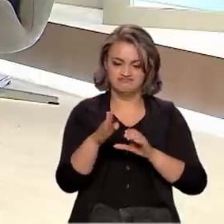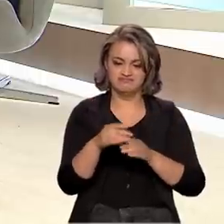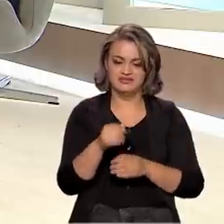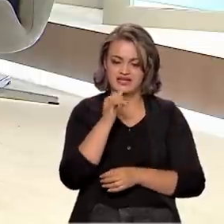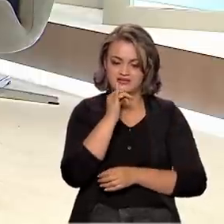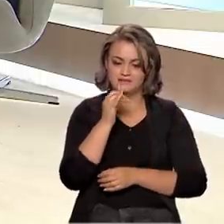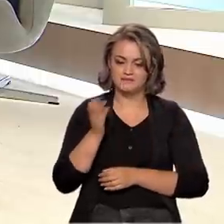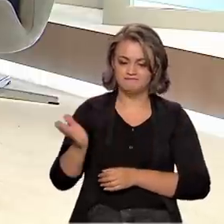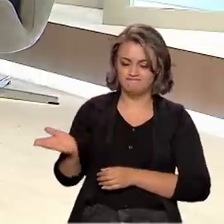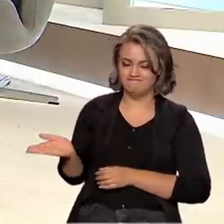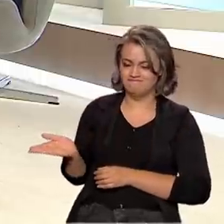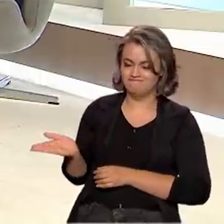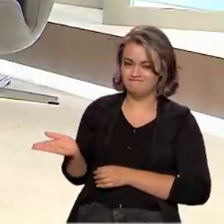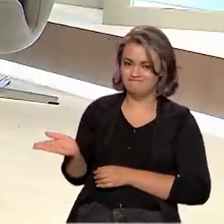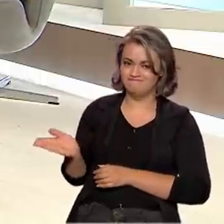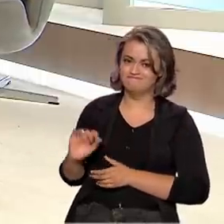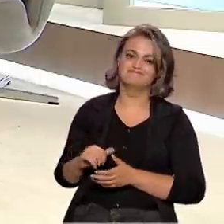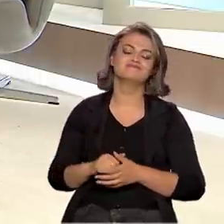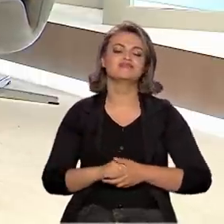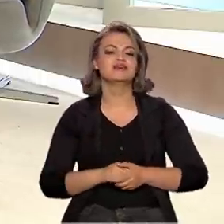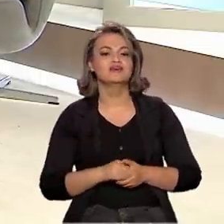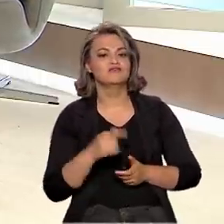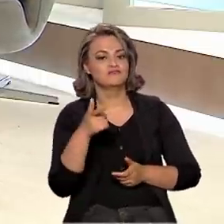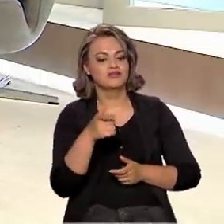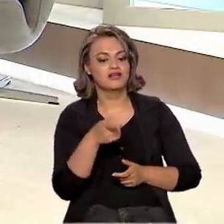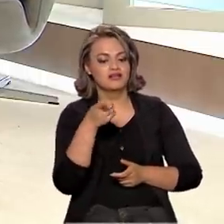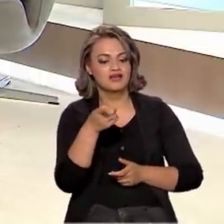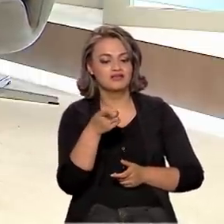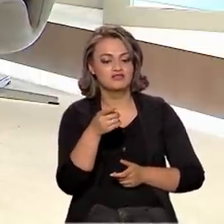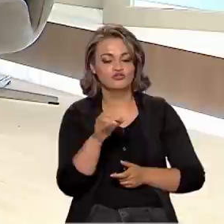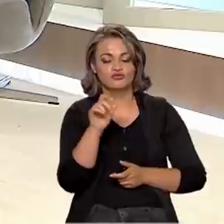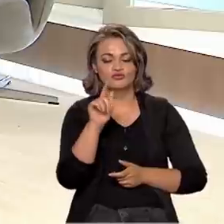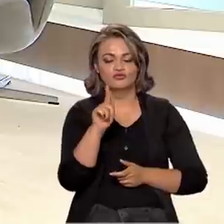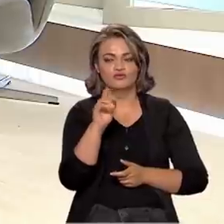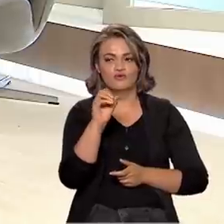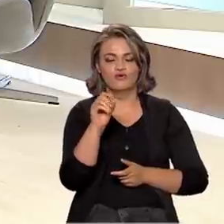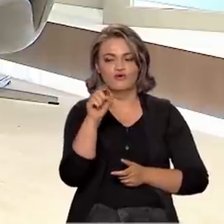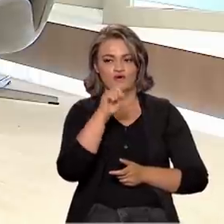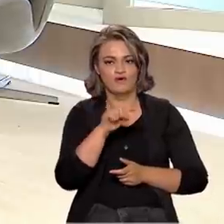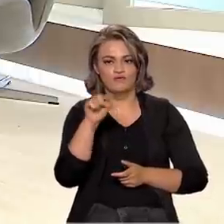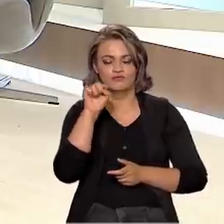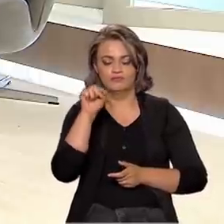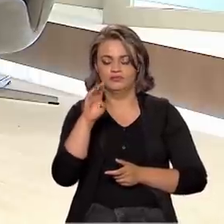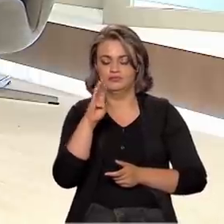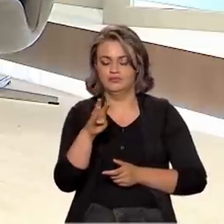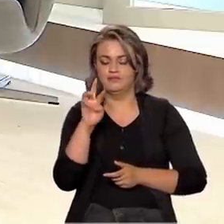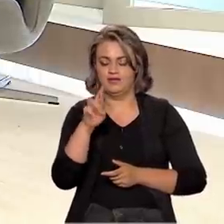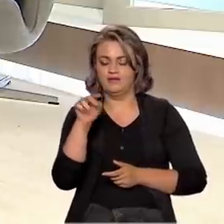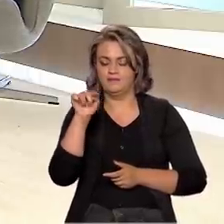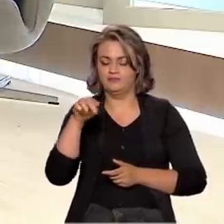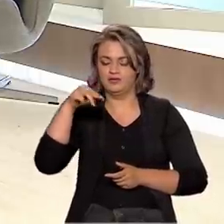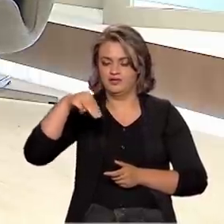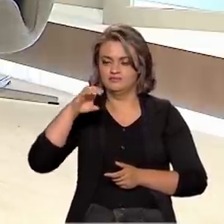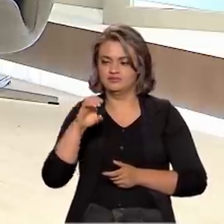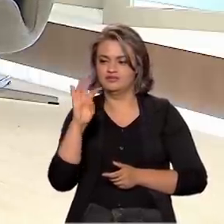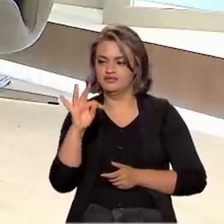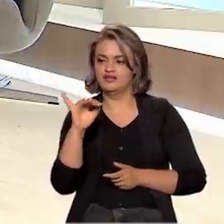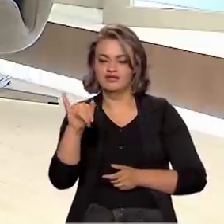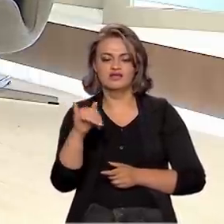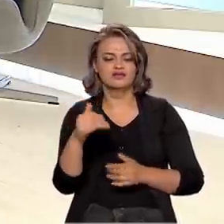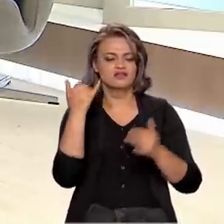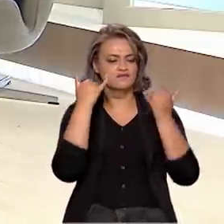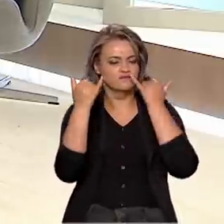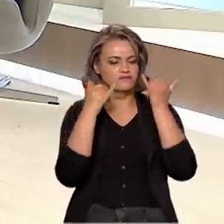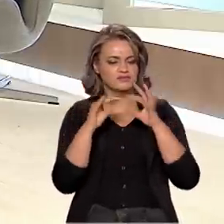Aliás, a dica para o pessoal é entrar lá no gov.br barra mcti. Ali tem muita